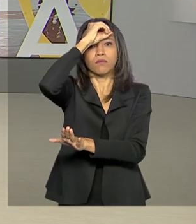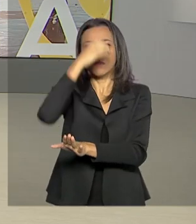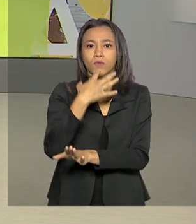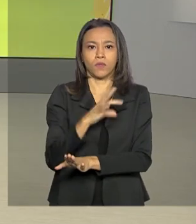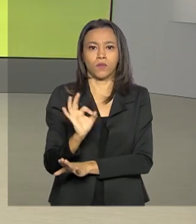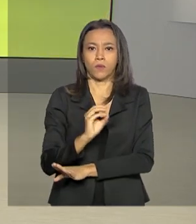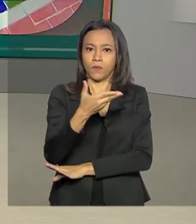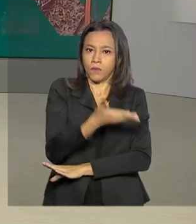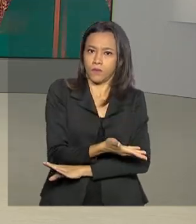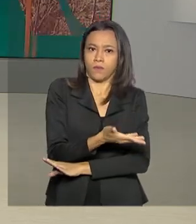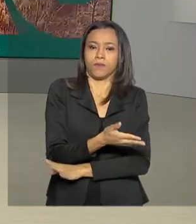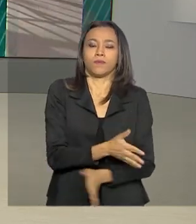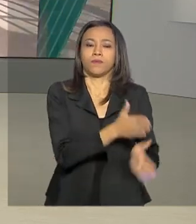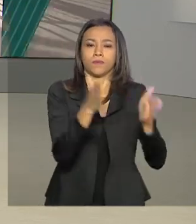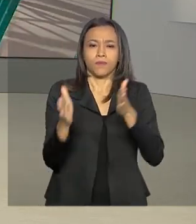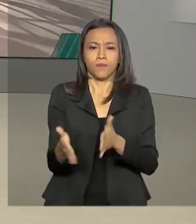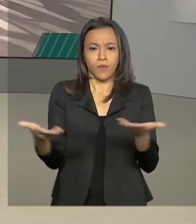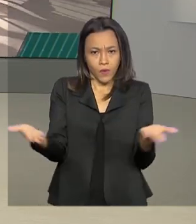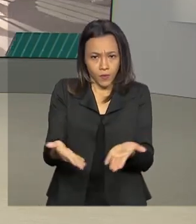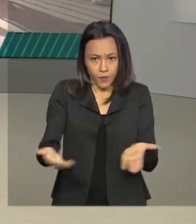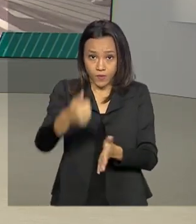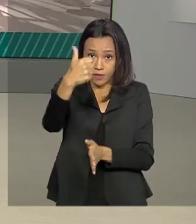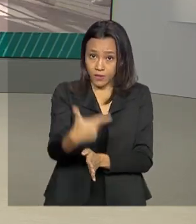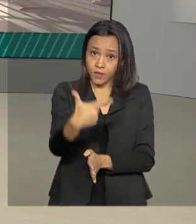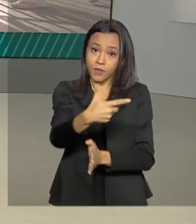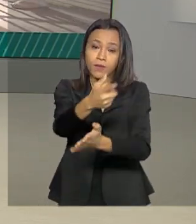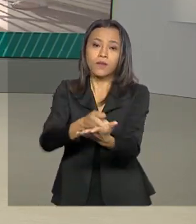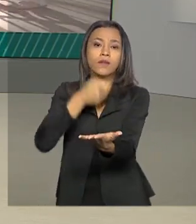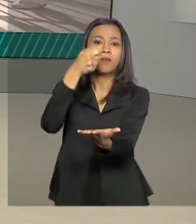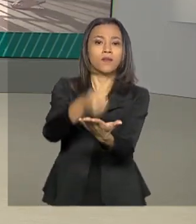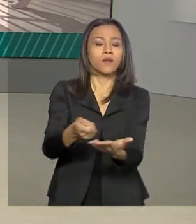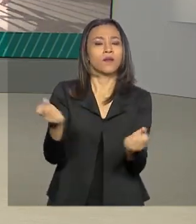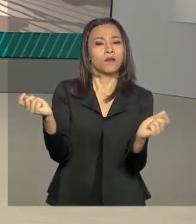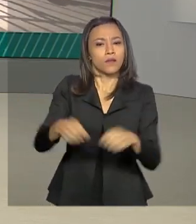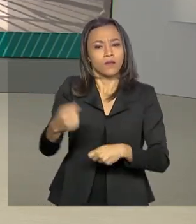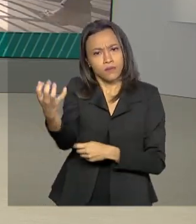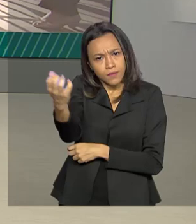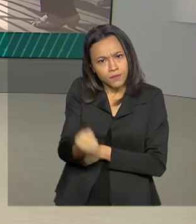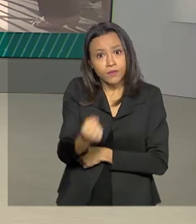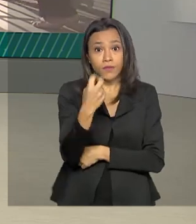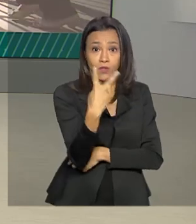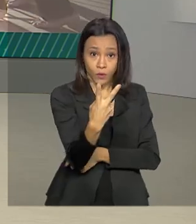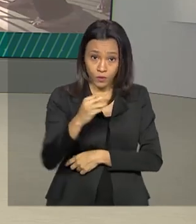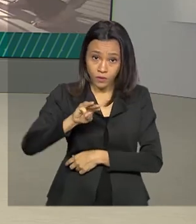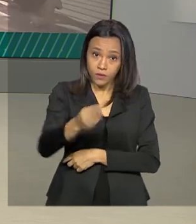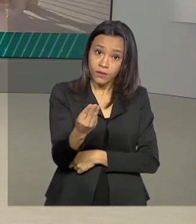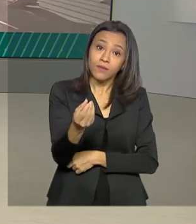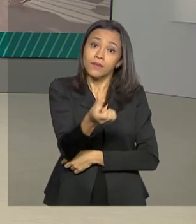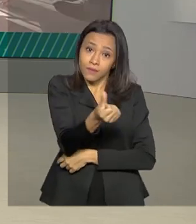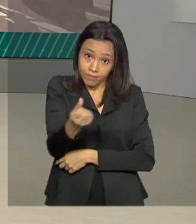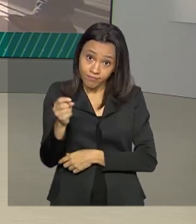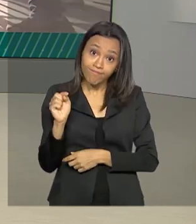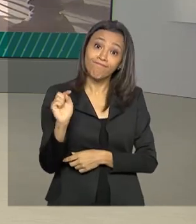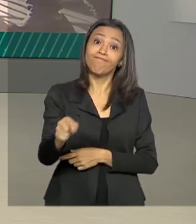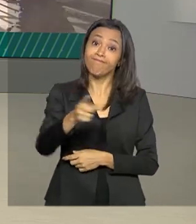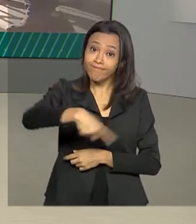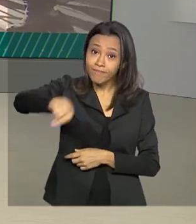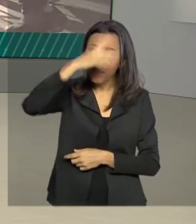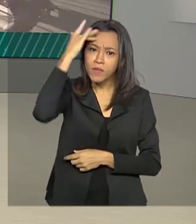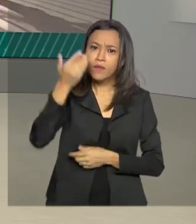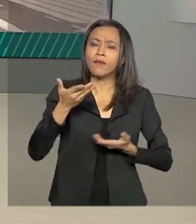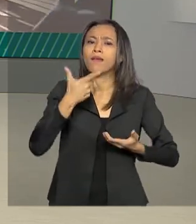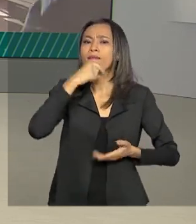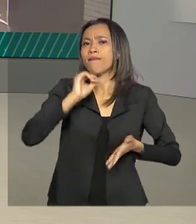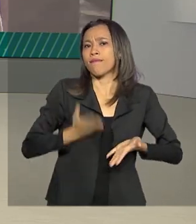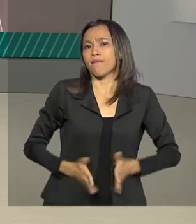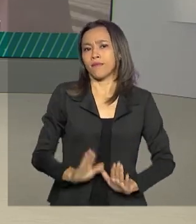E hoje a segunda parcela do auxílio emergencial pode ser sacada por 2 milhões e 600 mil beneficiários nascidos em